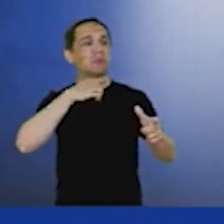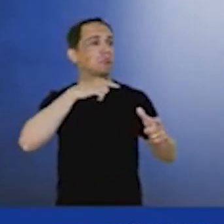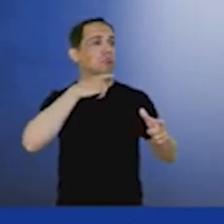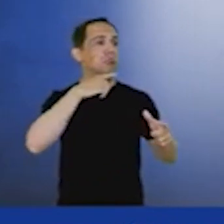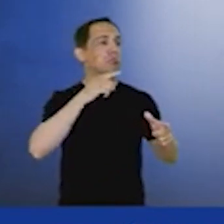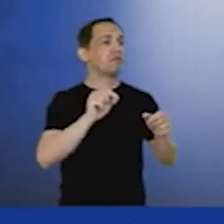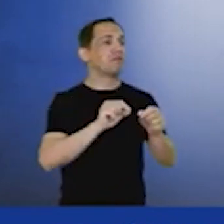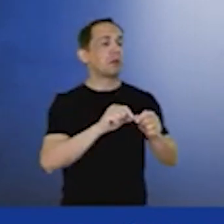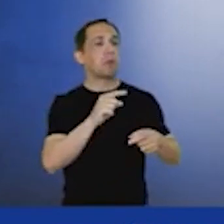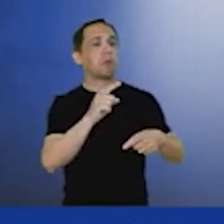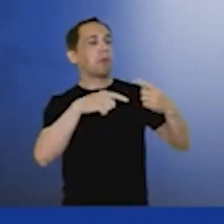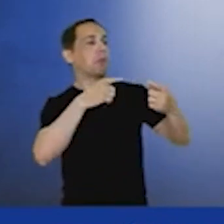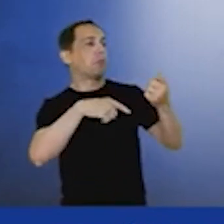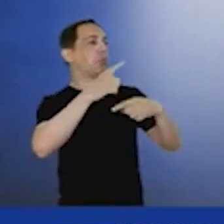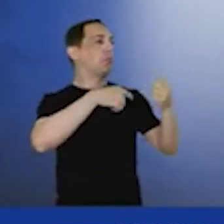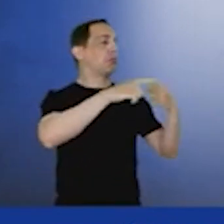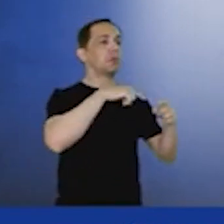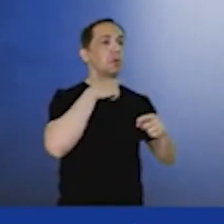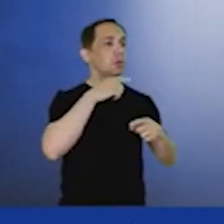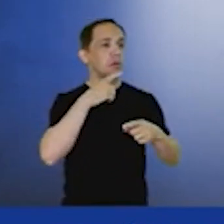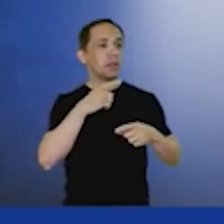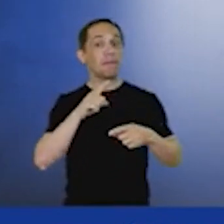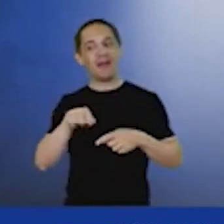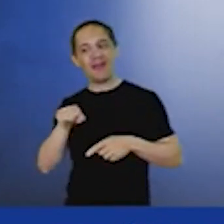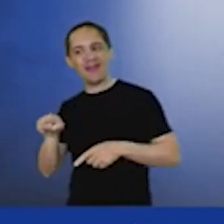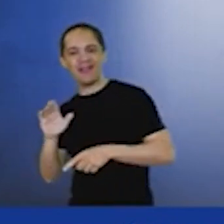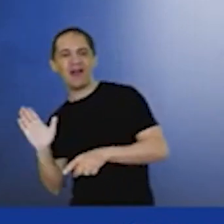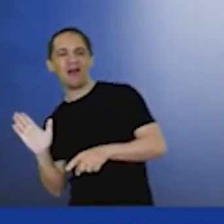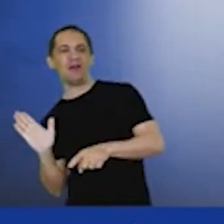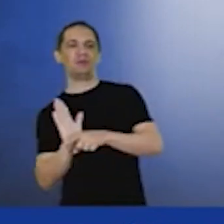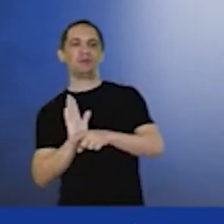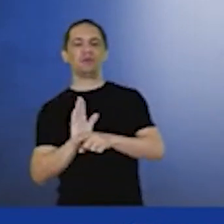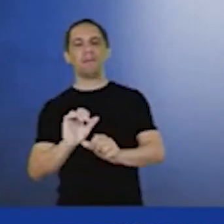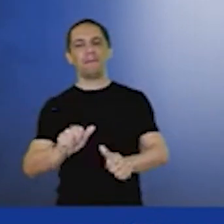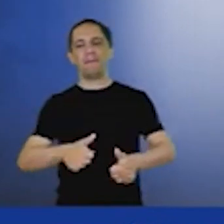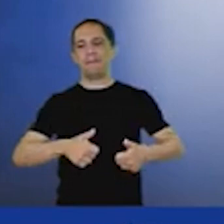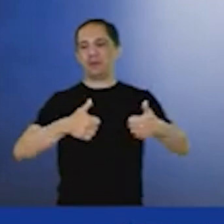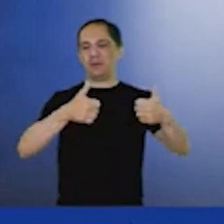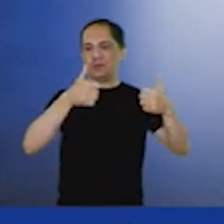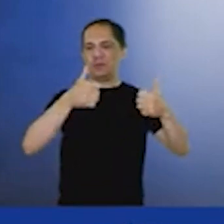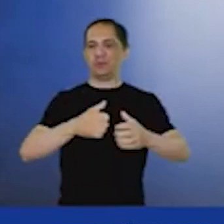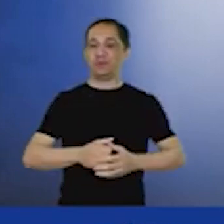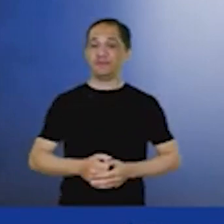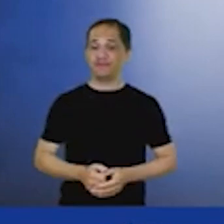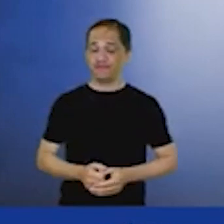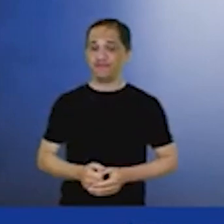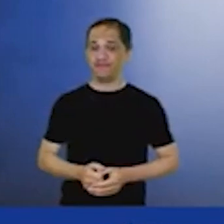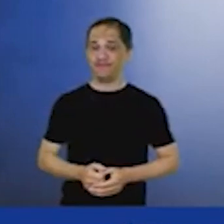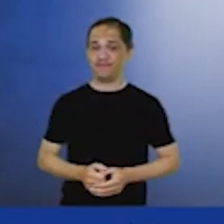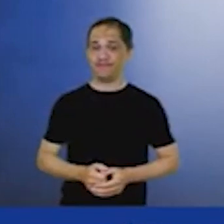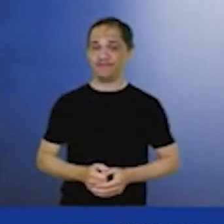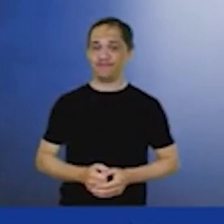produtores do Brasil então o desafio é realmente a energia da indústria do petróleo